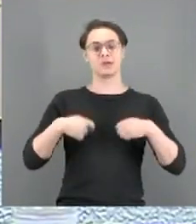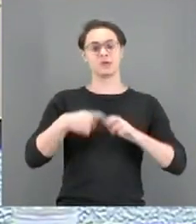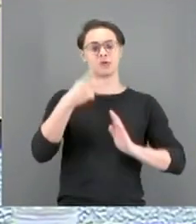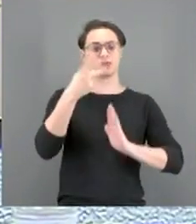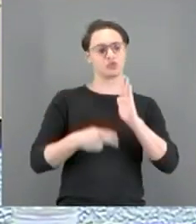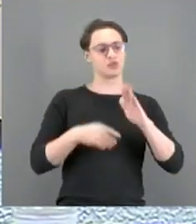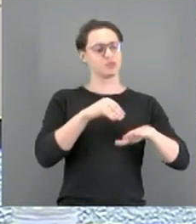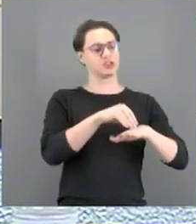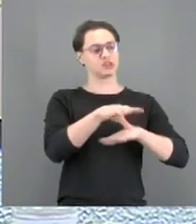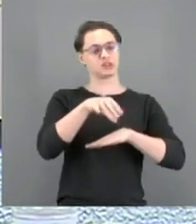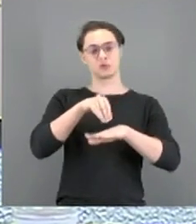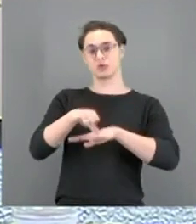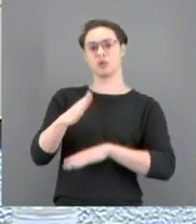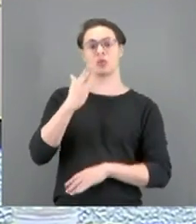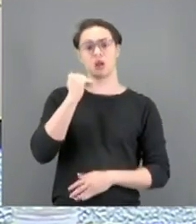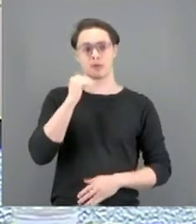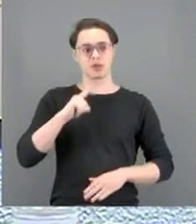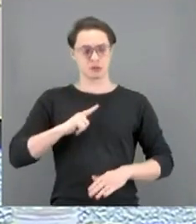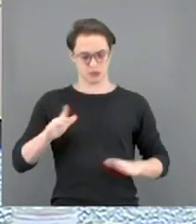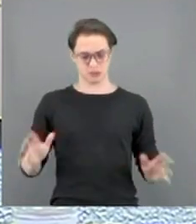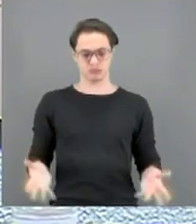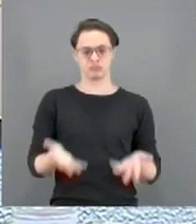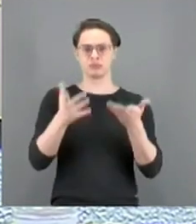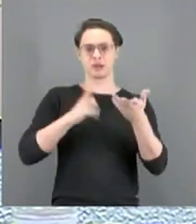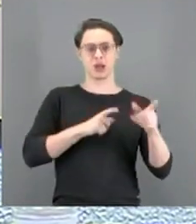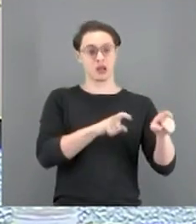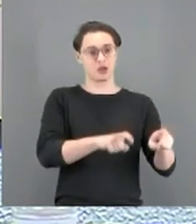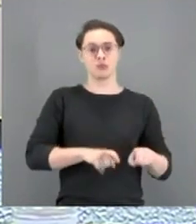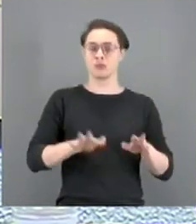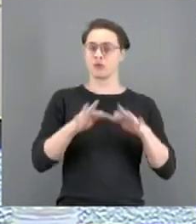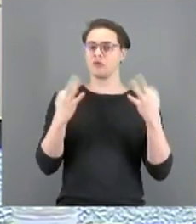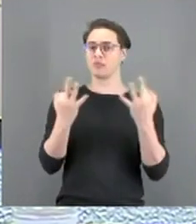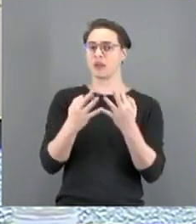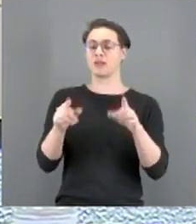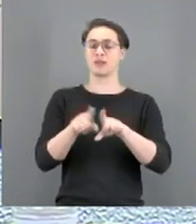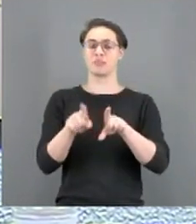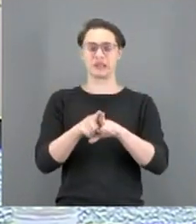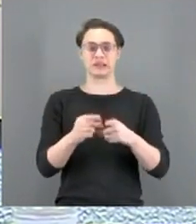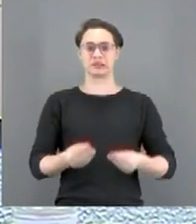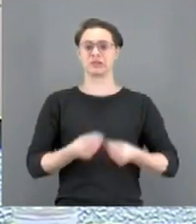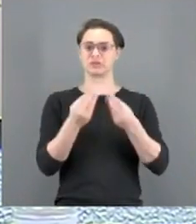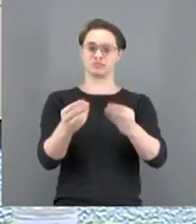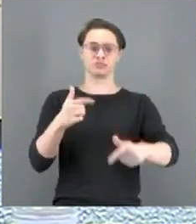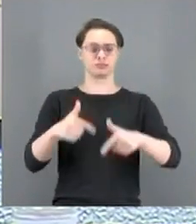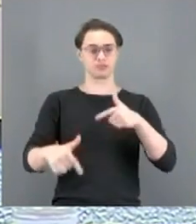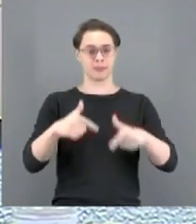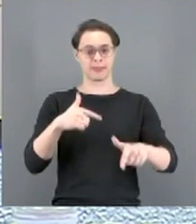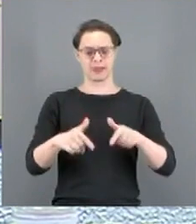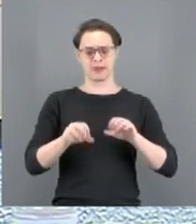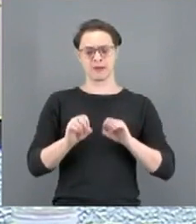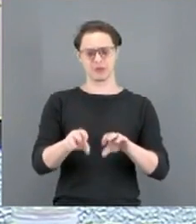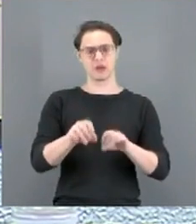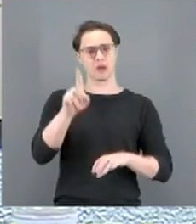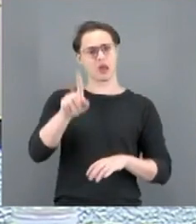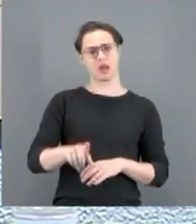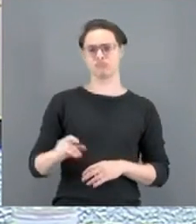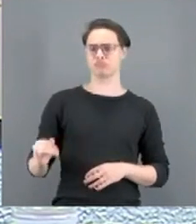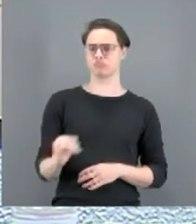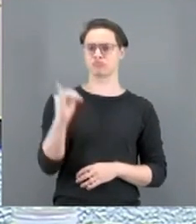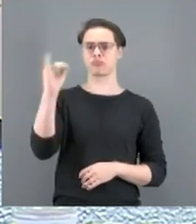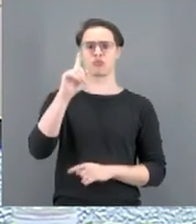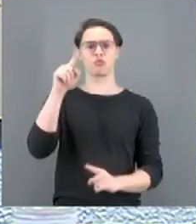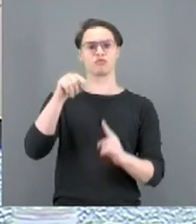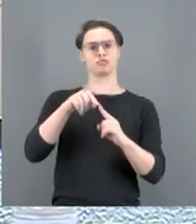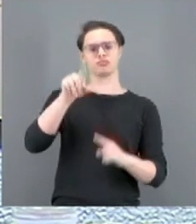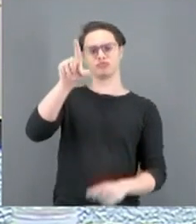de alimentos, de promoção de agricultura familiar, de geração de emprego. A educação é um fator-chave para